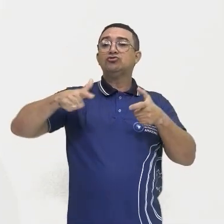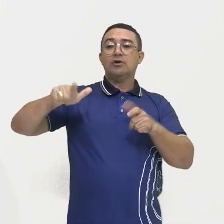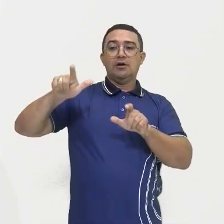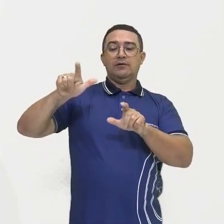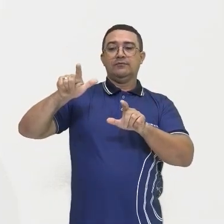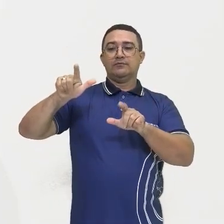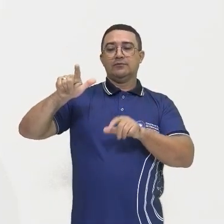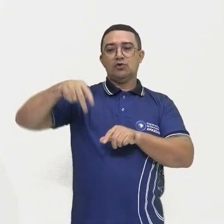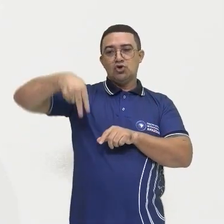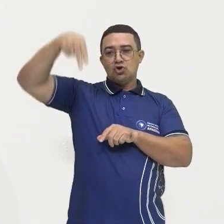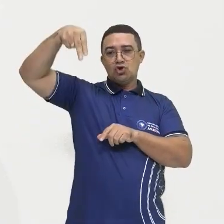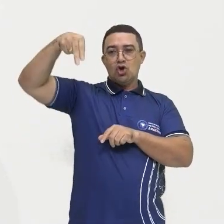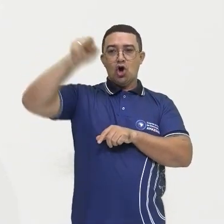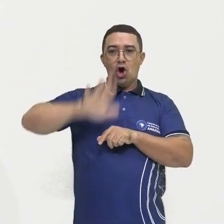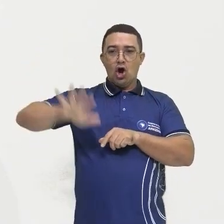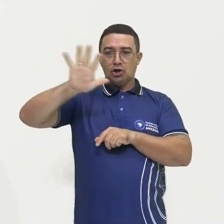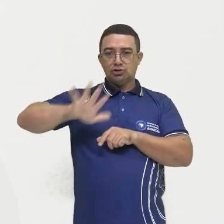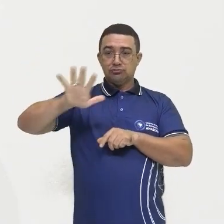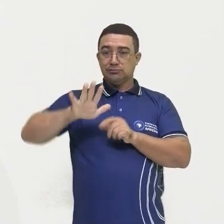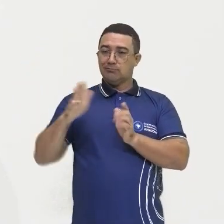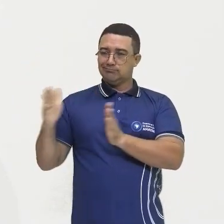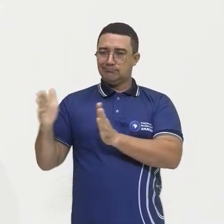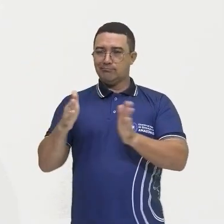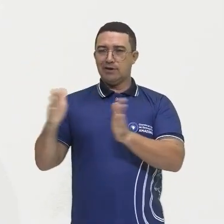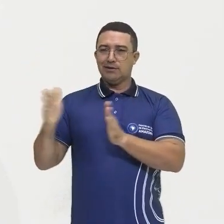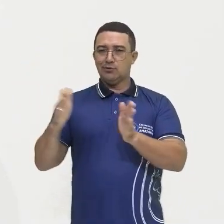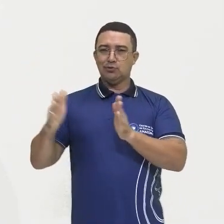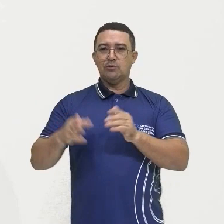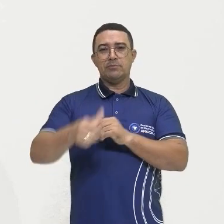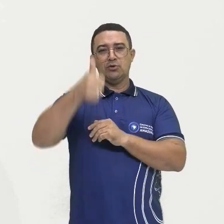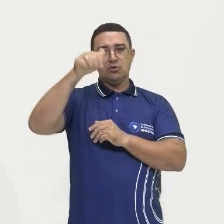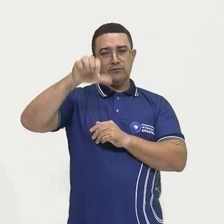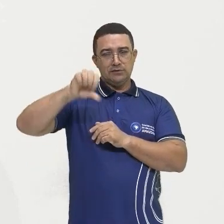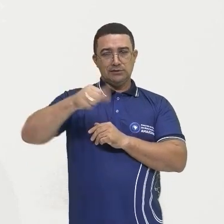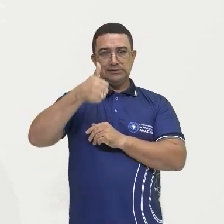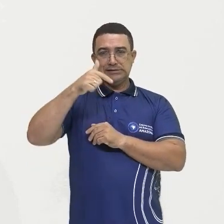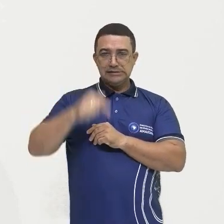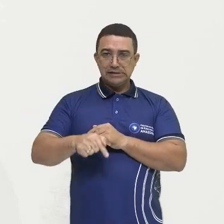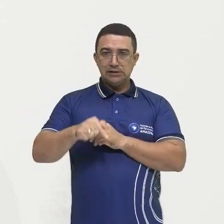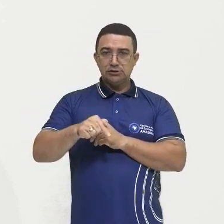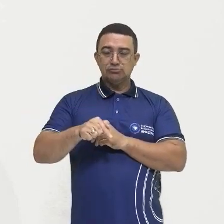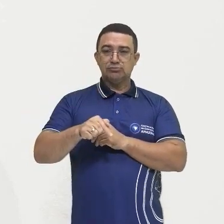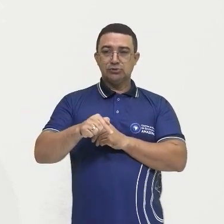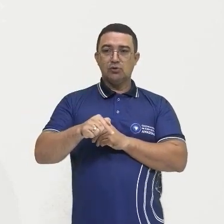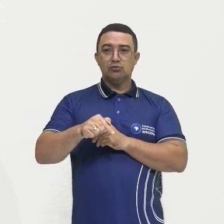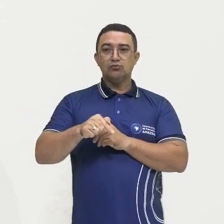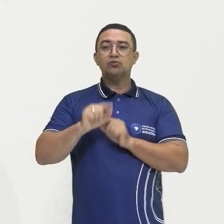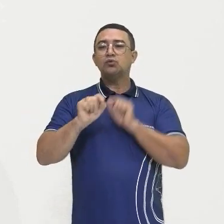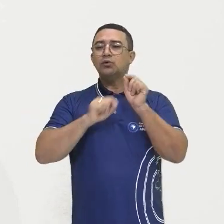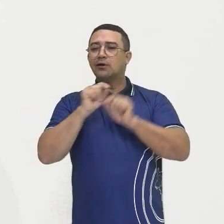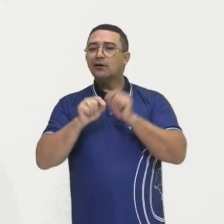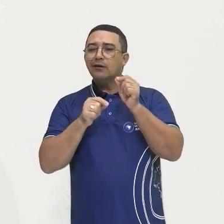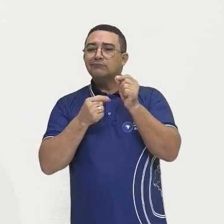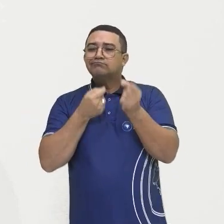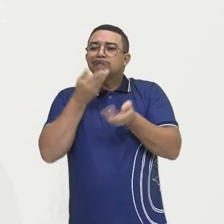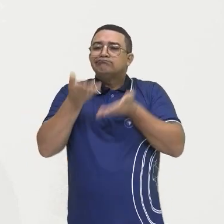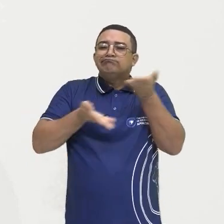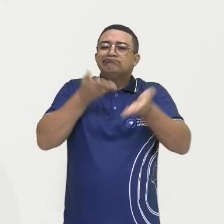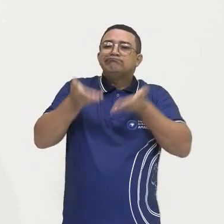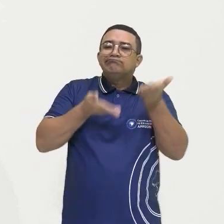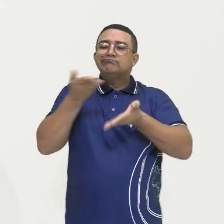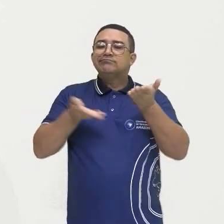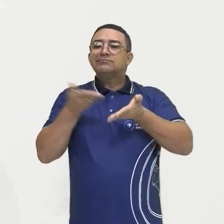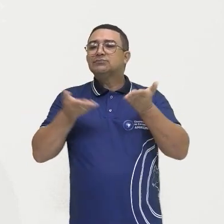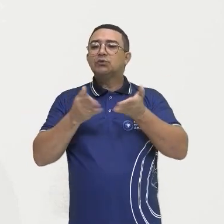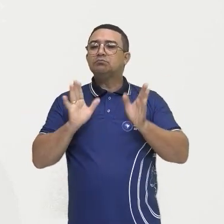gente tem esse programa durante esse período de 1917, num ambicioso esquema aí de colonização em grande